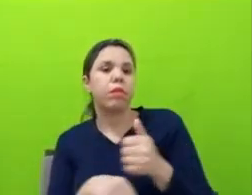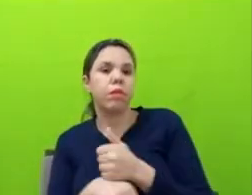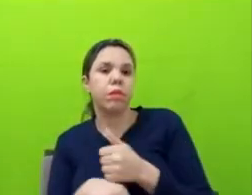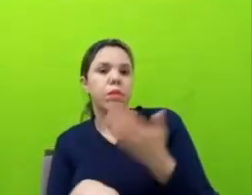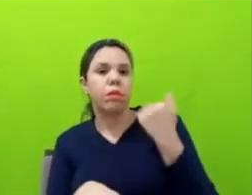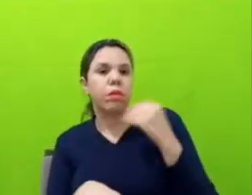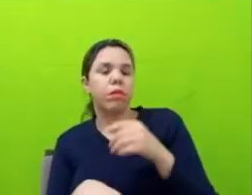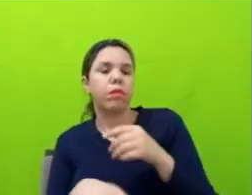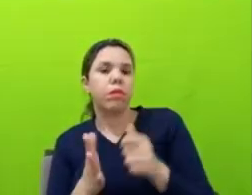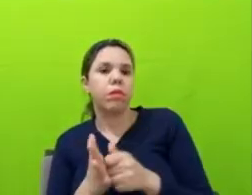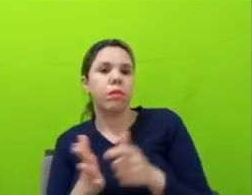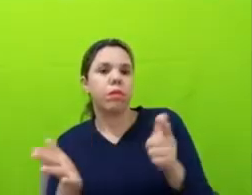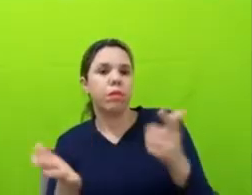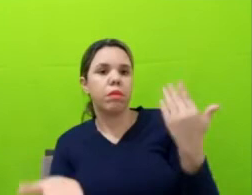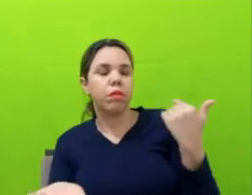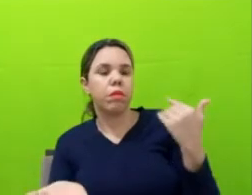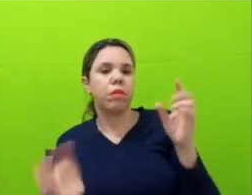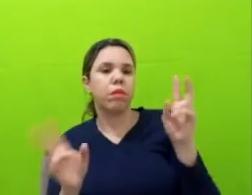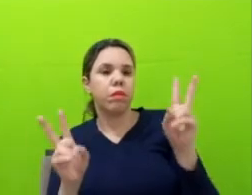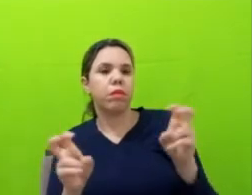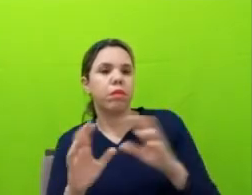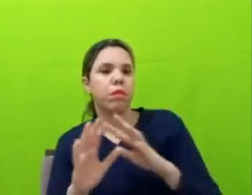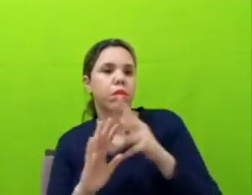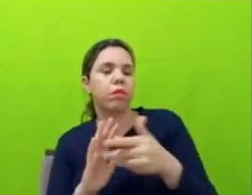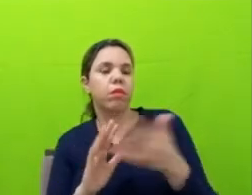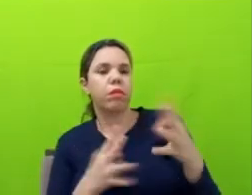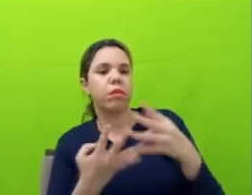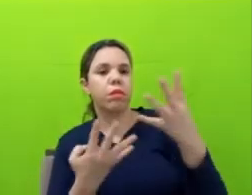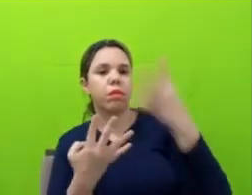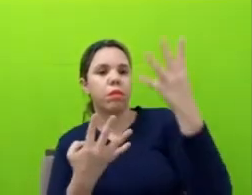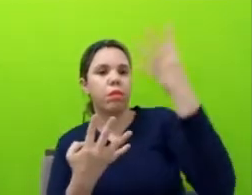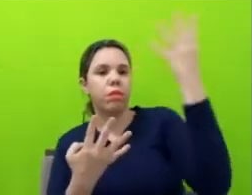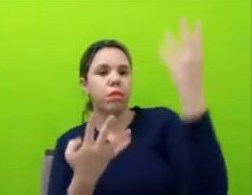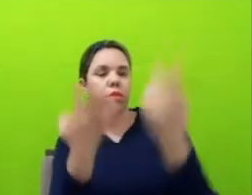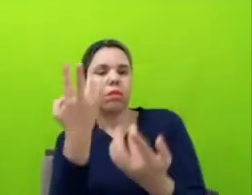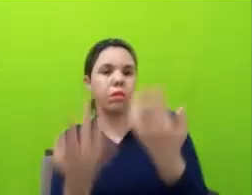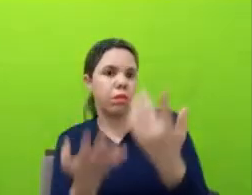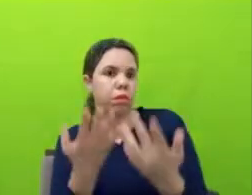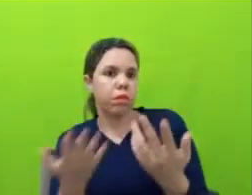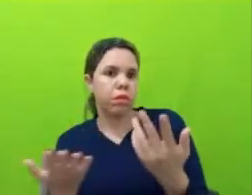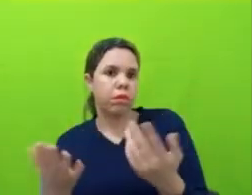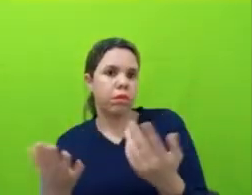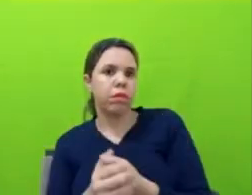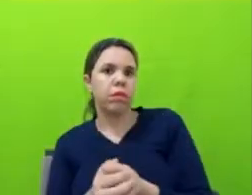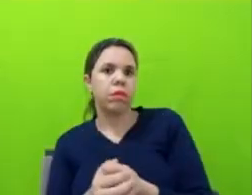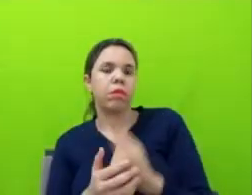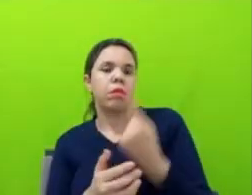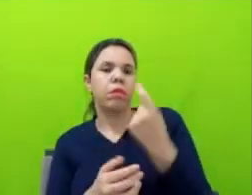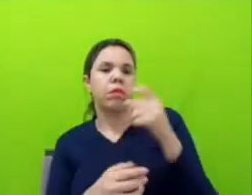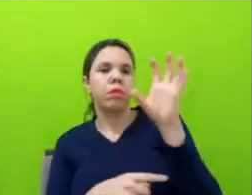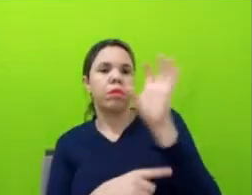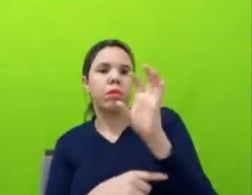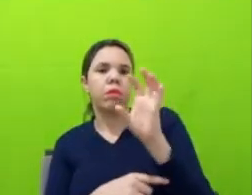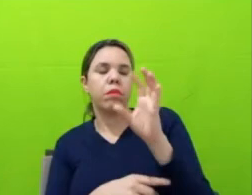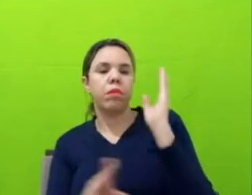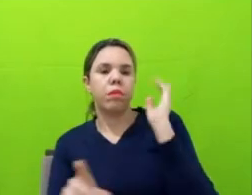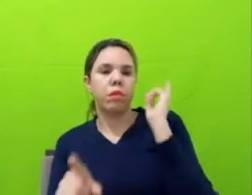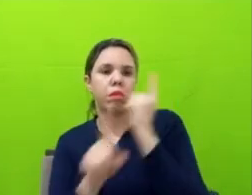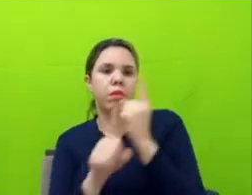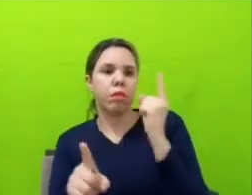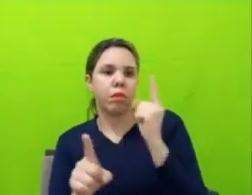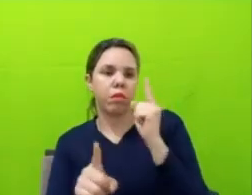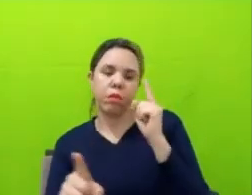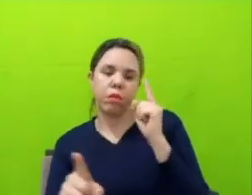que era sobre poluição do ar por causa das queimadas, né? E o único estado que nós encontramos com o monitoramento da